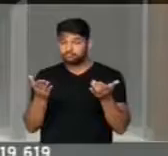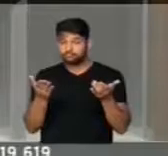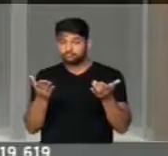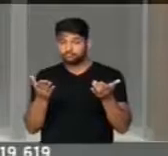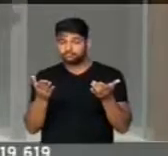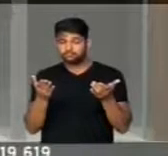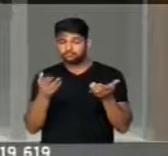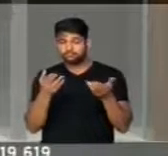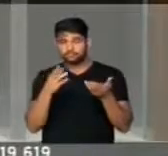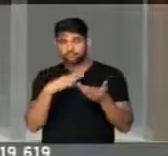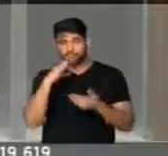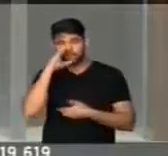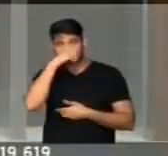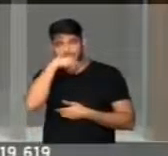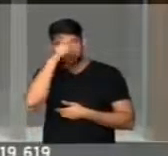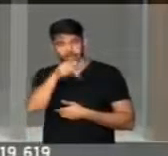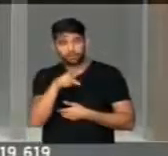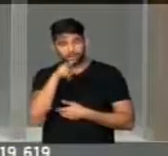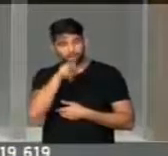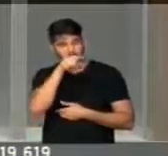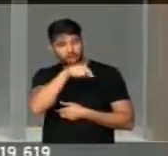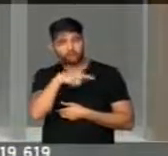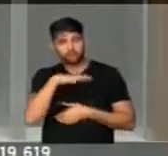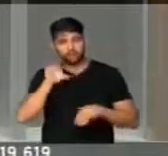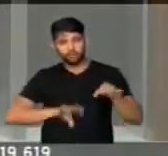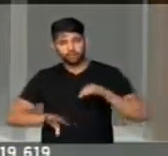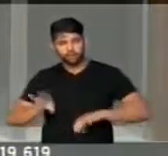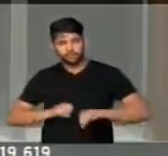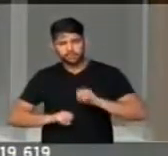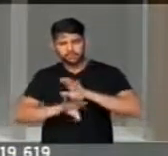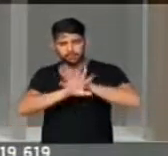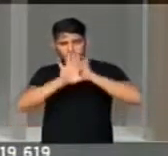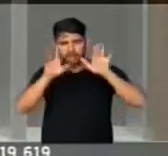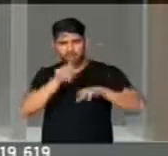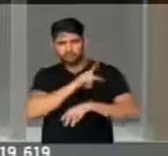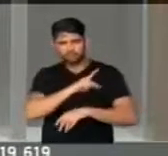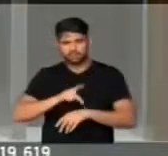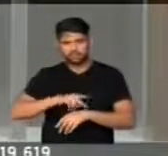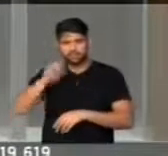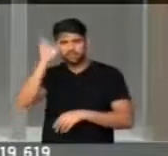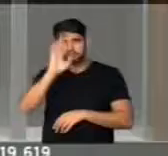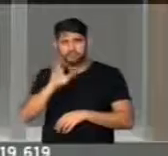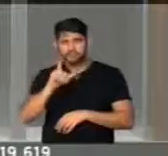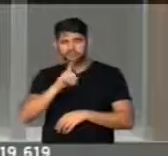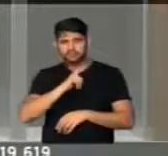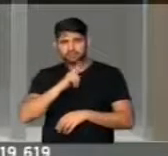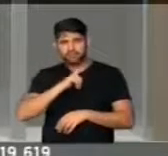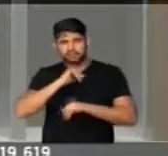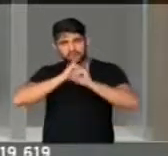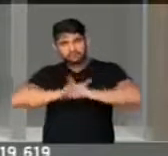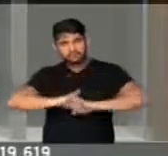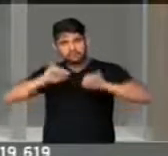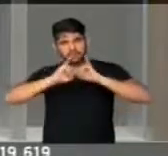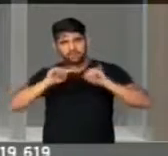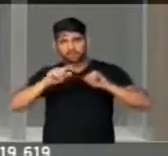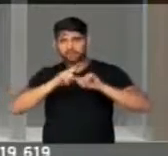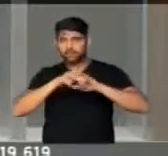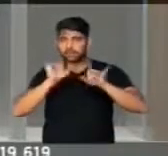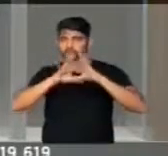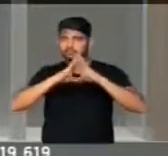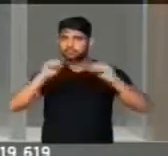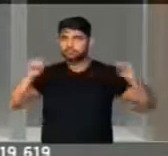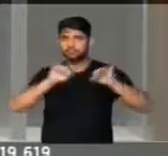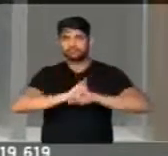Uma denúncia quanto a essa de corrupção explícita do presidente da República tem uma repercussão e depois some do